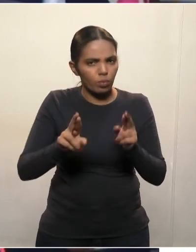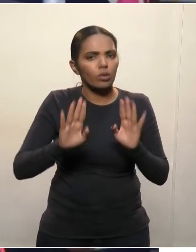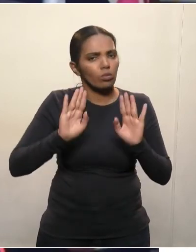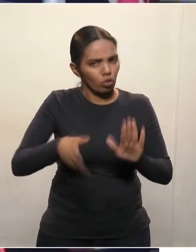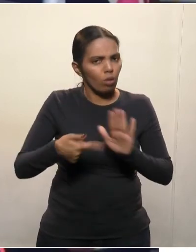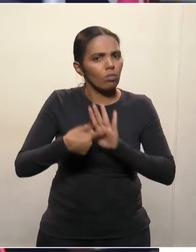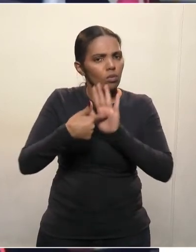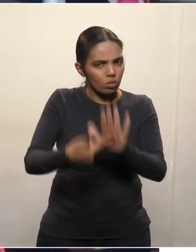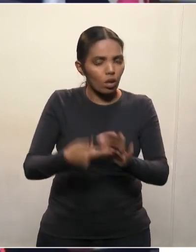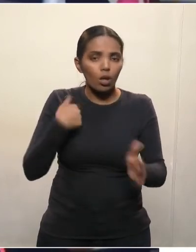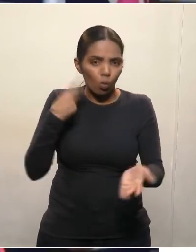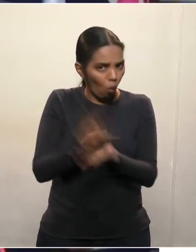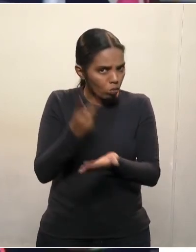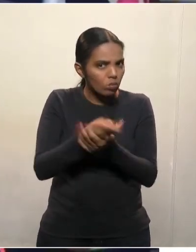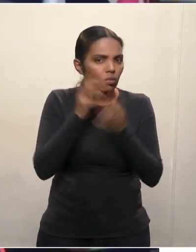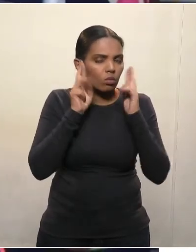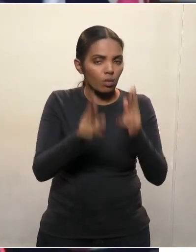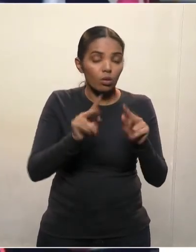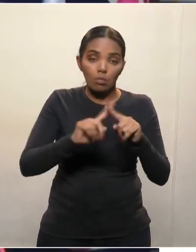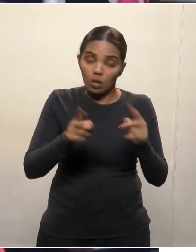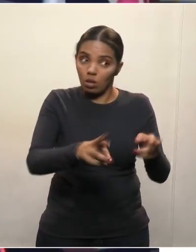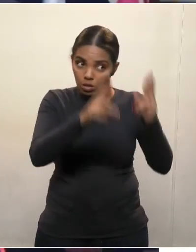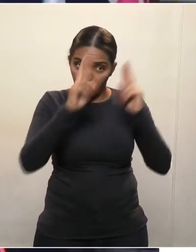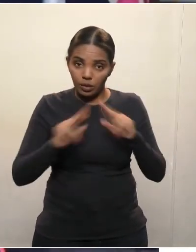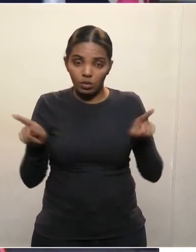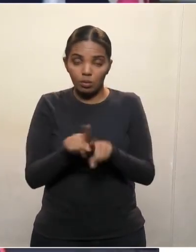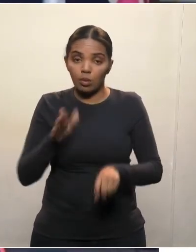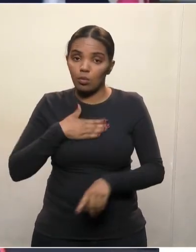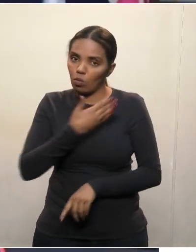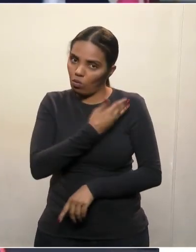aqui. Continuarei tendo. Mas eu quero respeito com o meu governo.